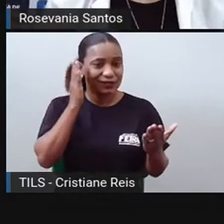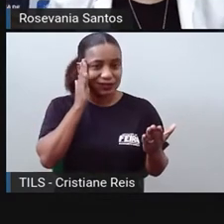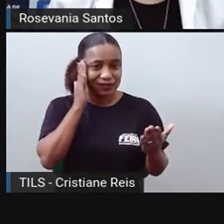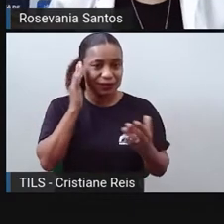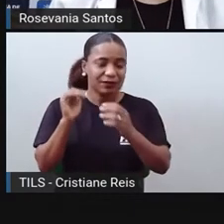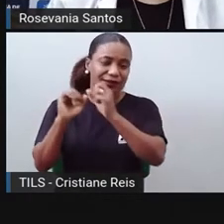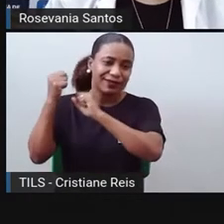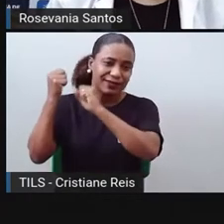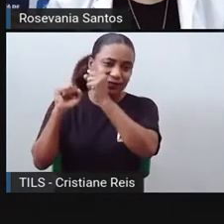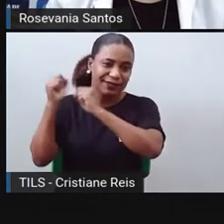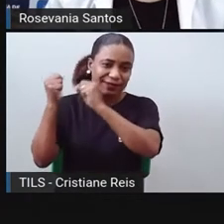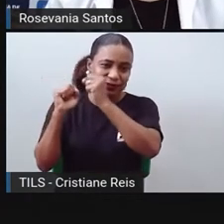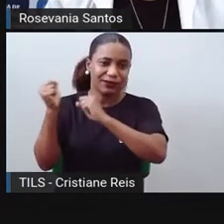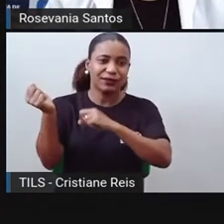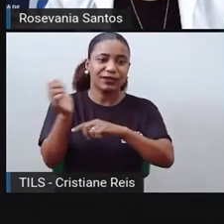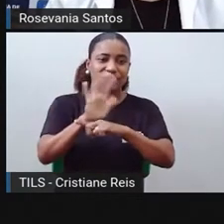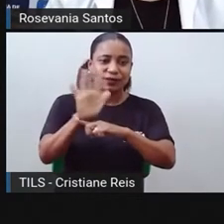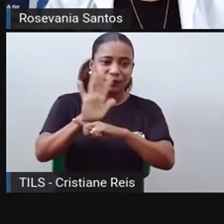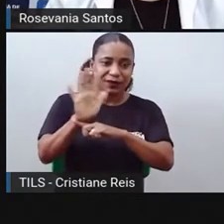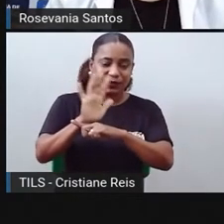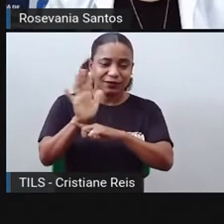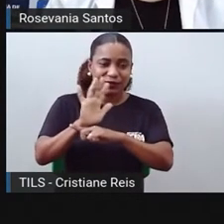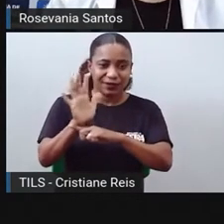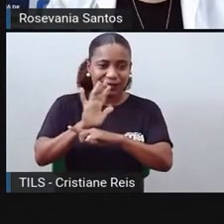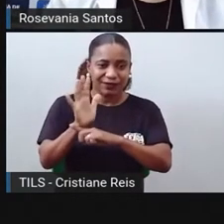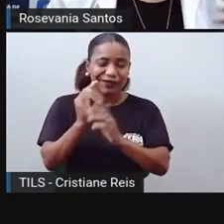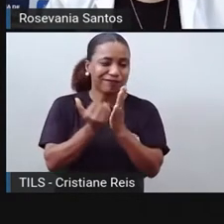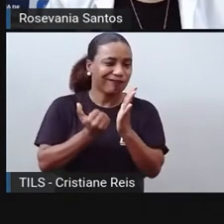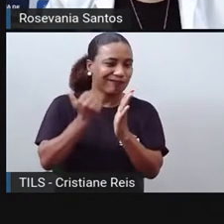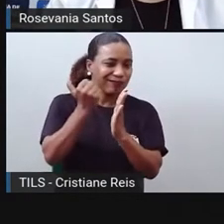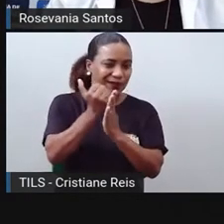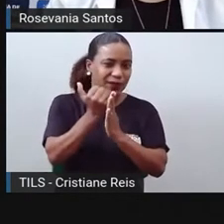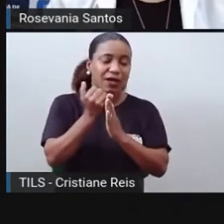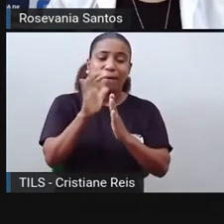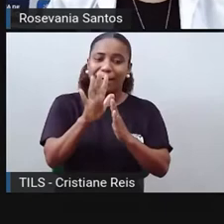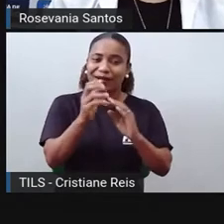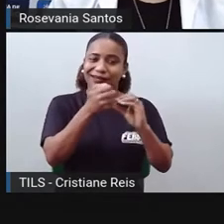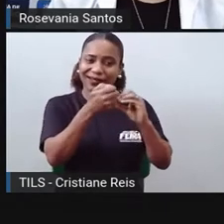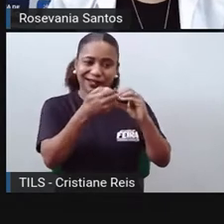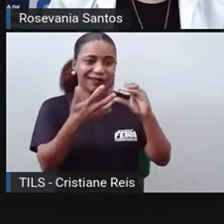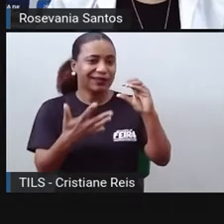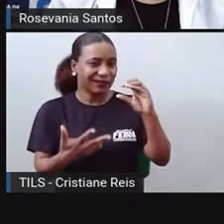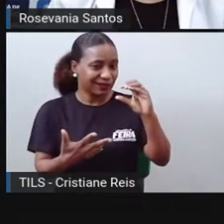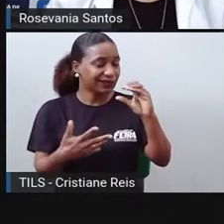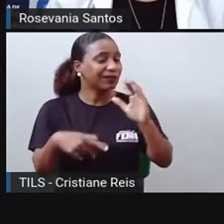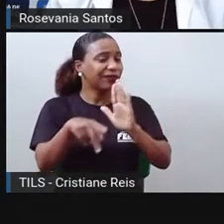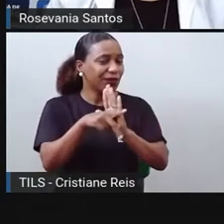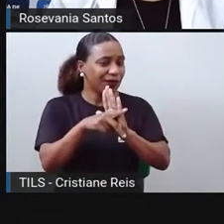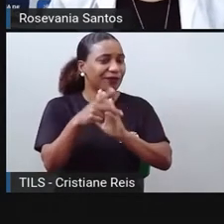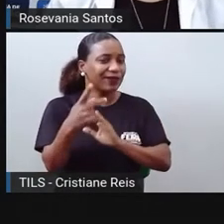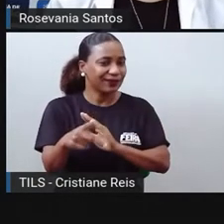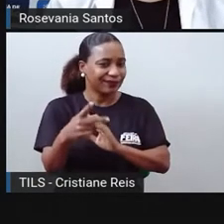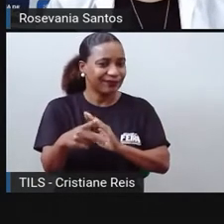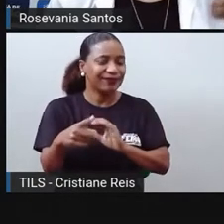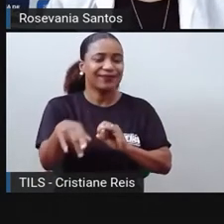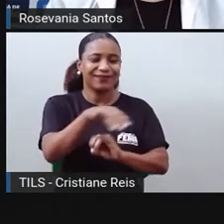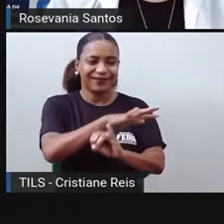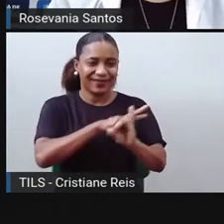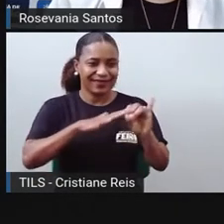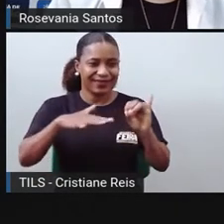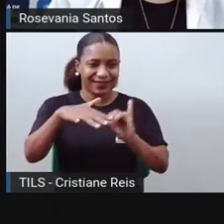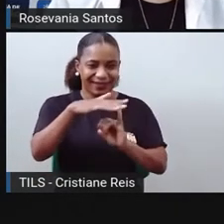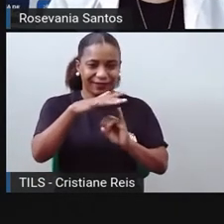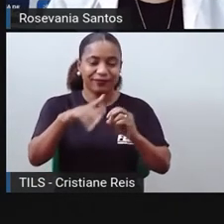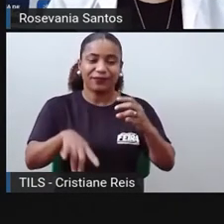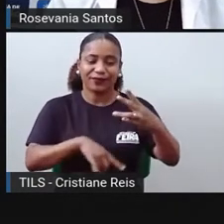exagera também muita coisa. Mas tem muita característica, assim, de misticismo aí referente a isso. A Micronésia, como o